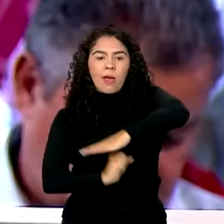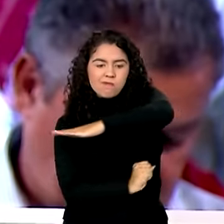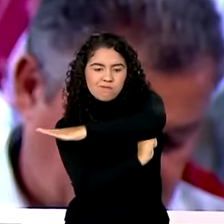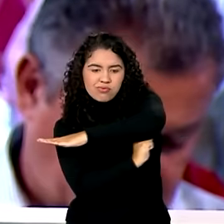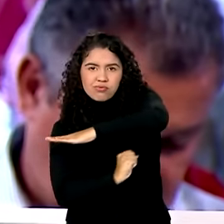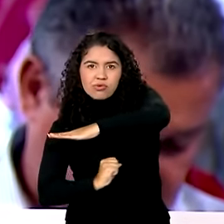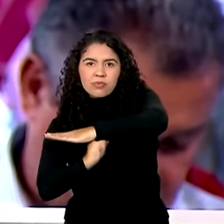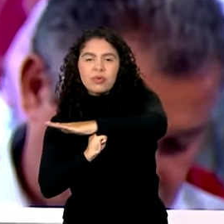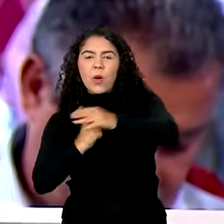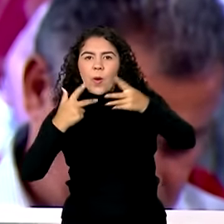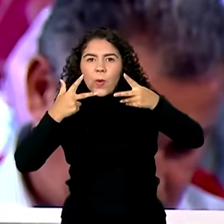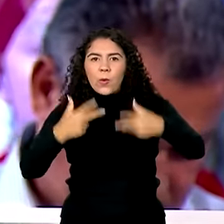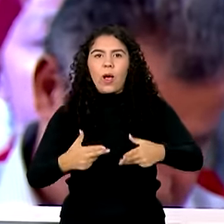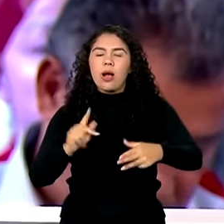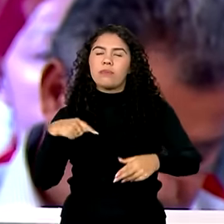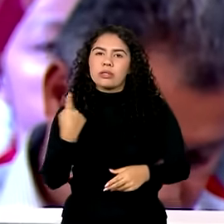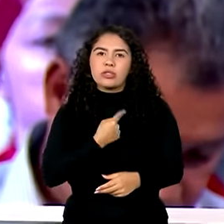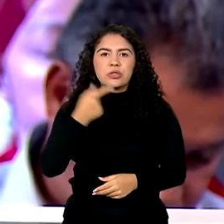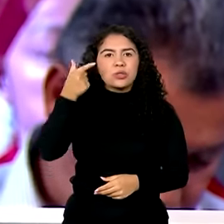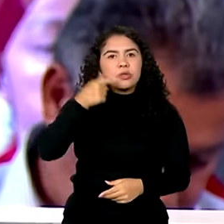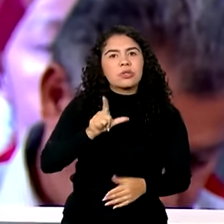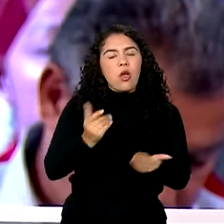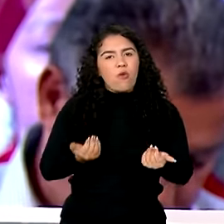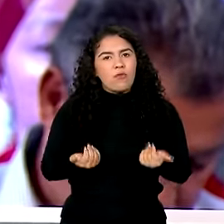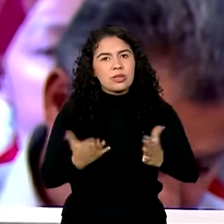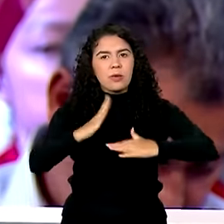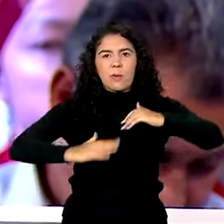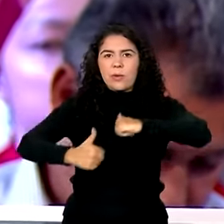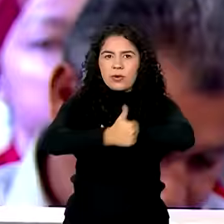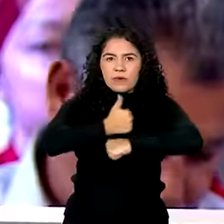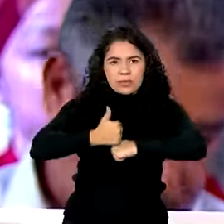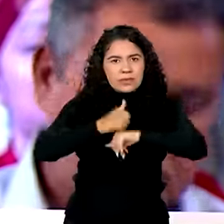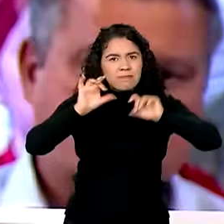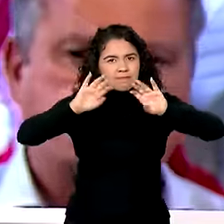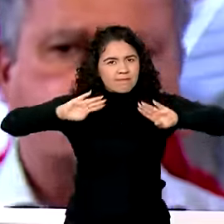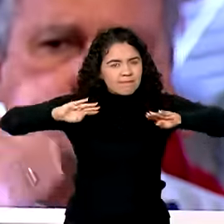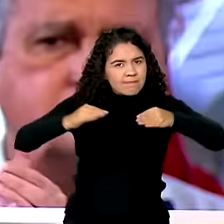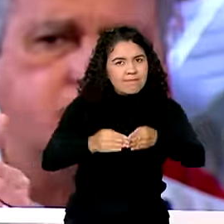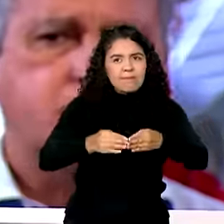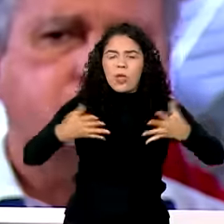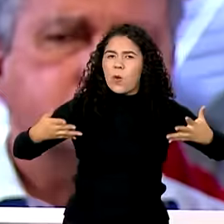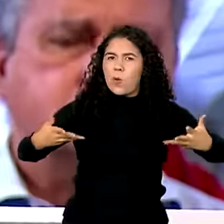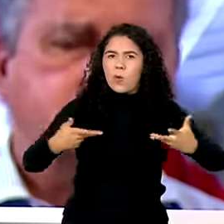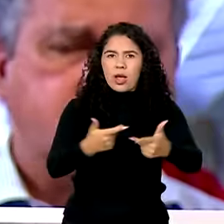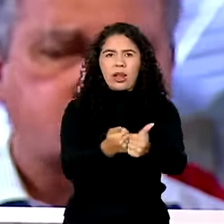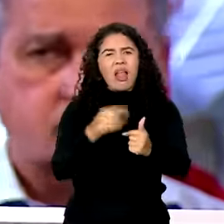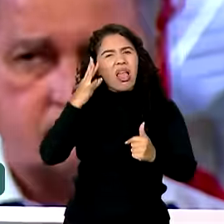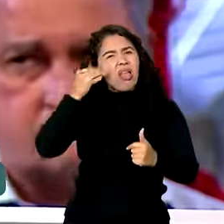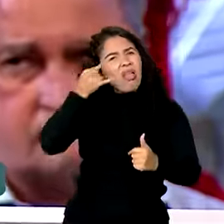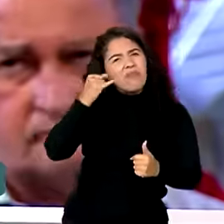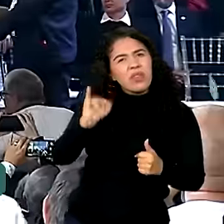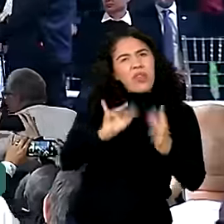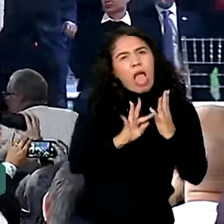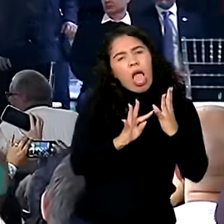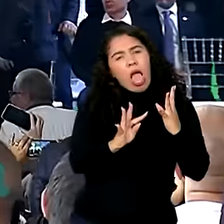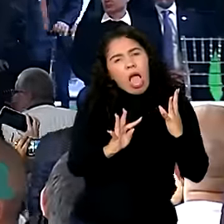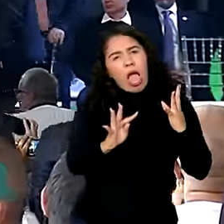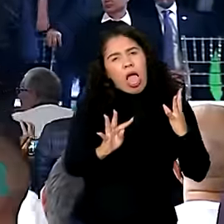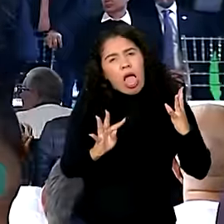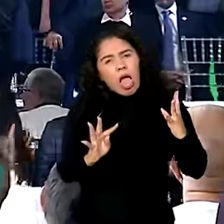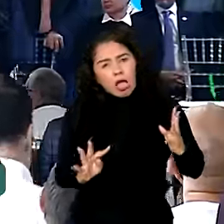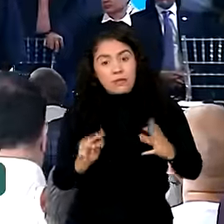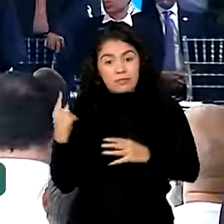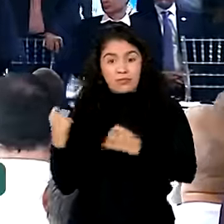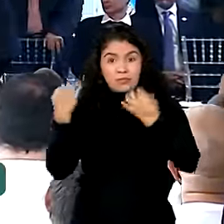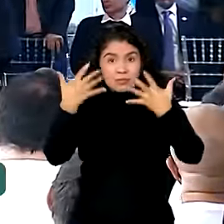de fato, um acesso a especialistas com qualidade, reduzindo a fila, impedindo o tempo de espera. Durante o